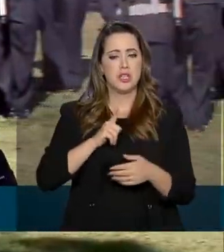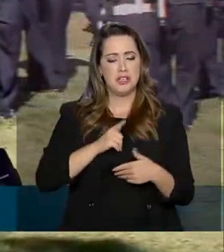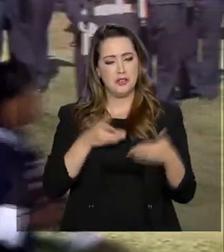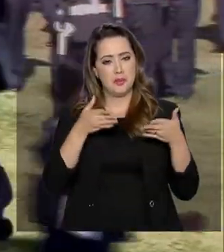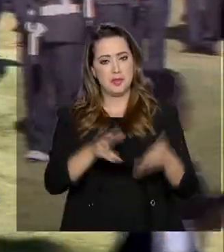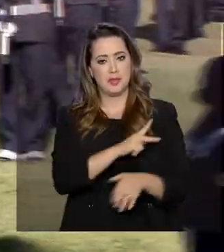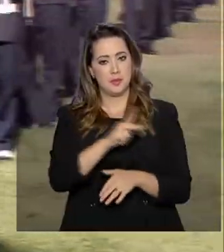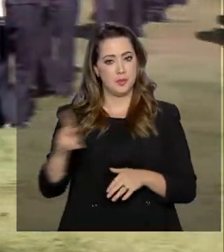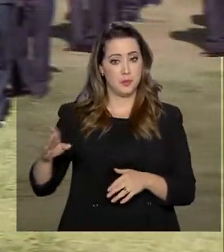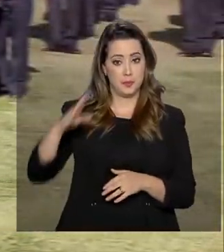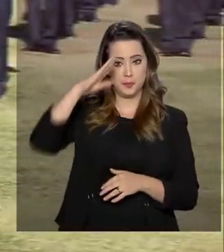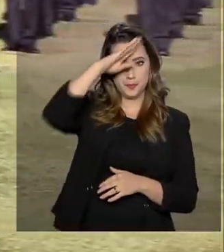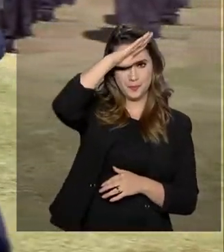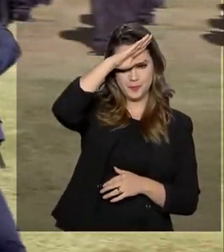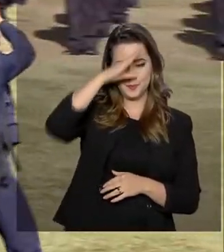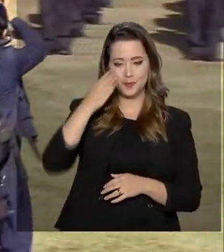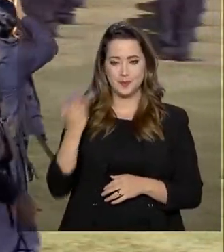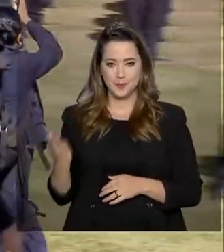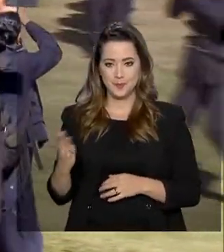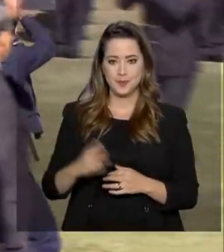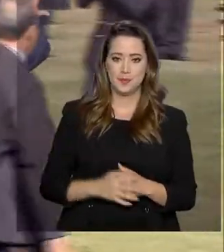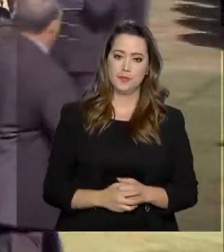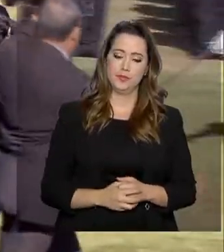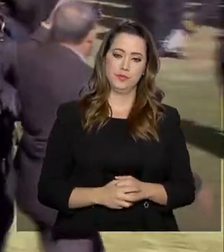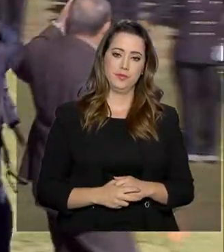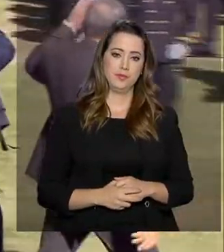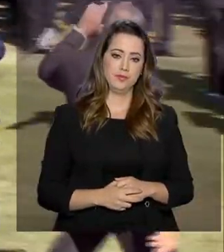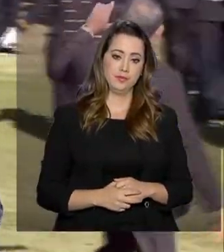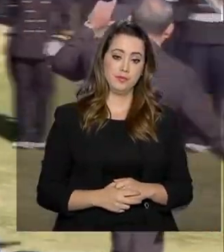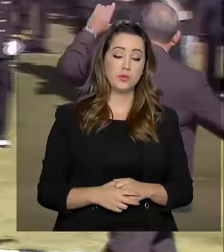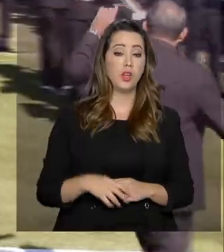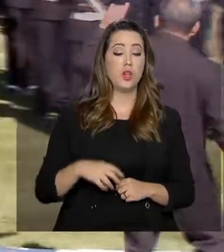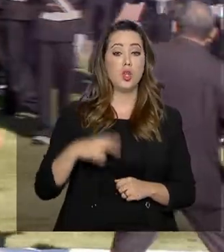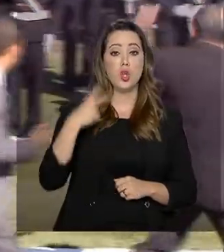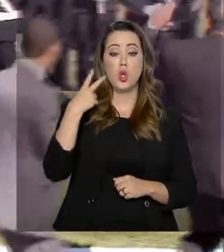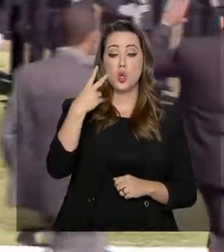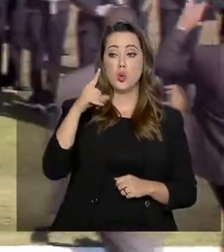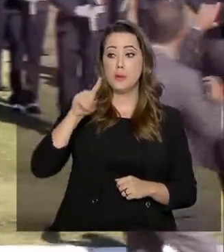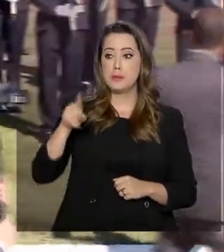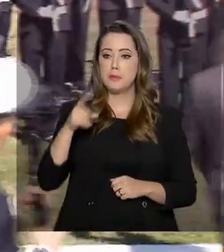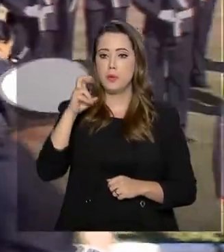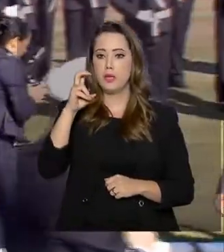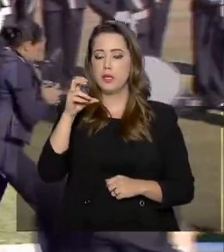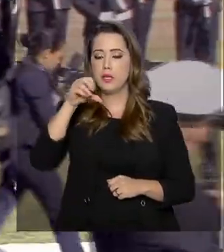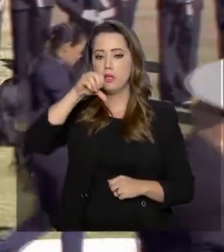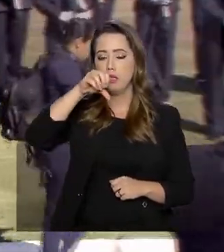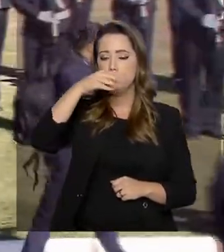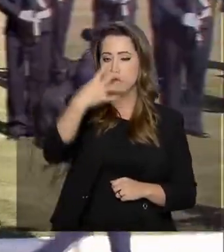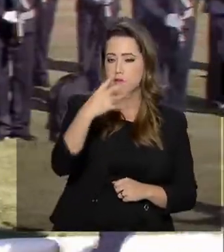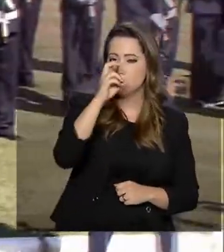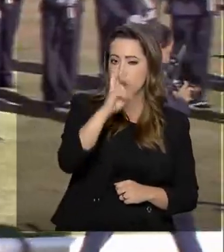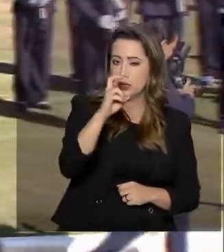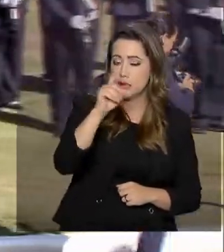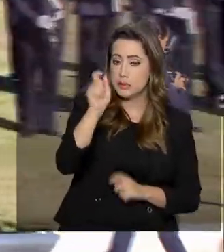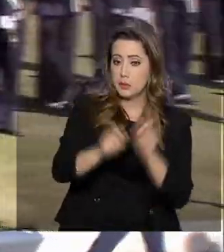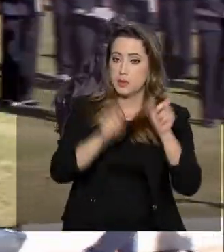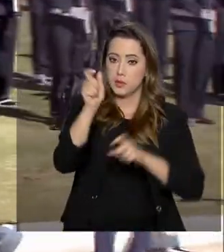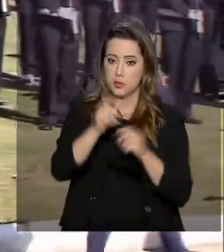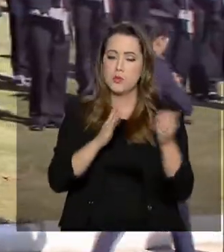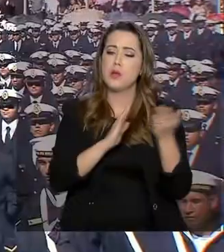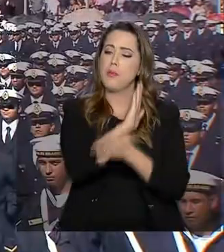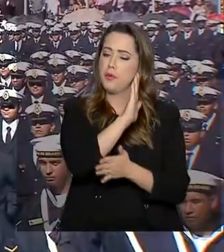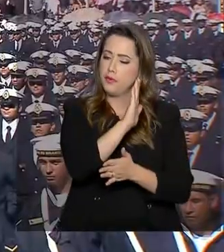com a presença do presidente da República, Jair Bolsonaro. 2.545 sargentos foram aprovados no curso de